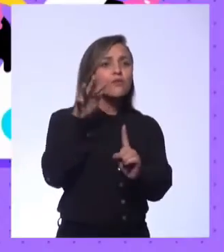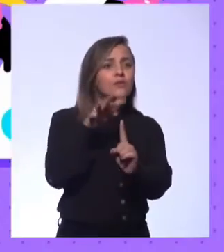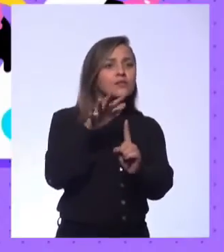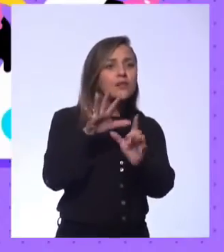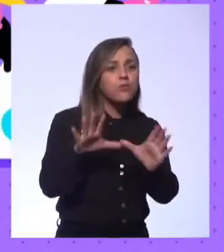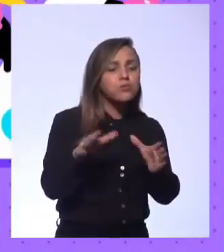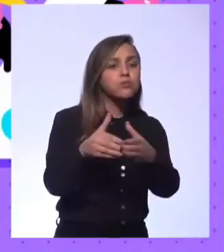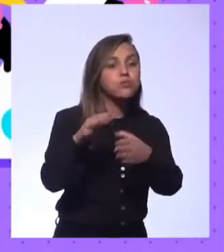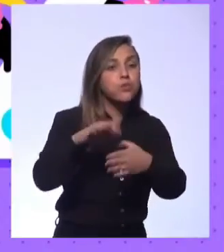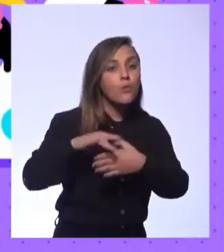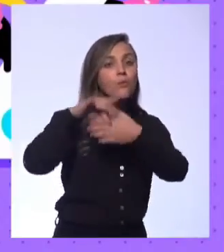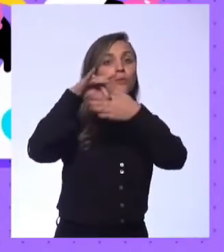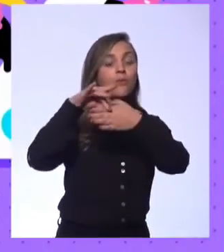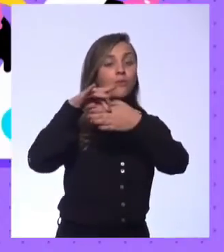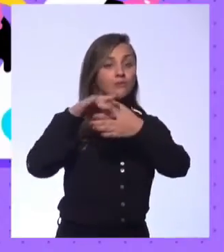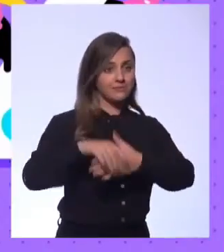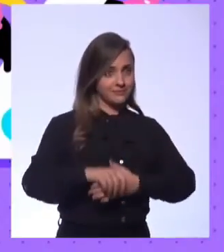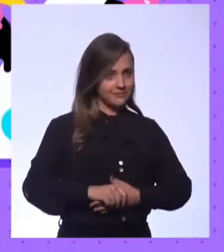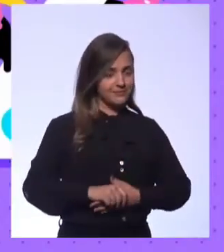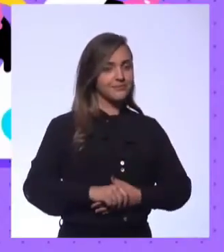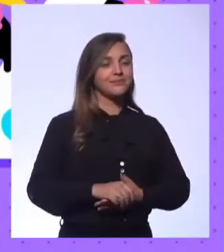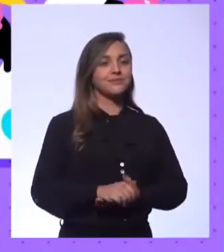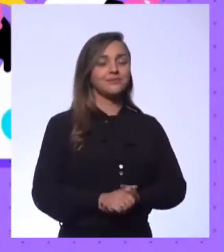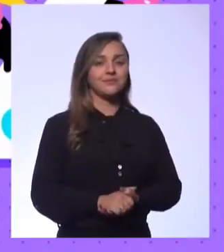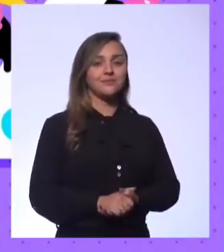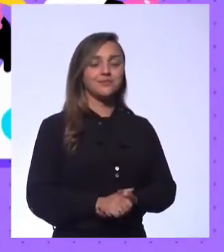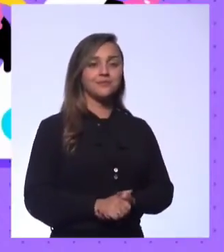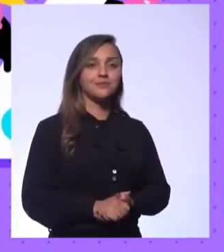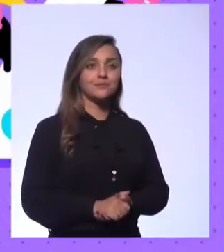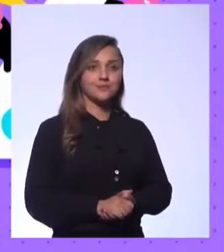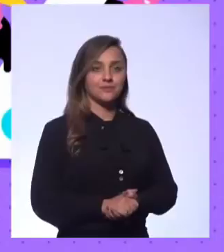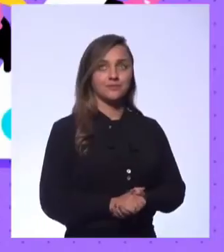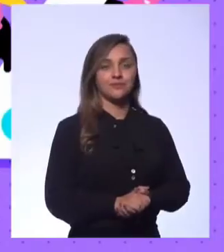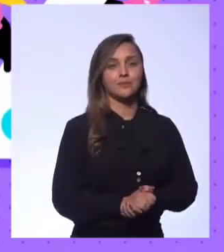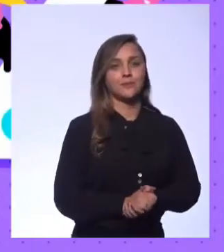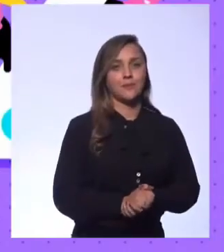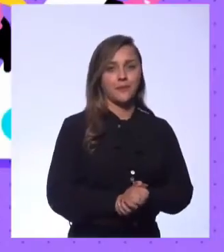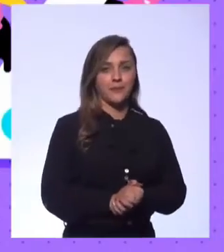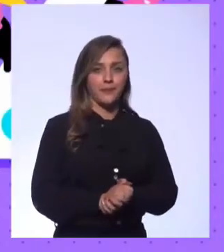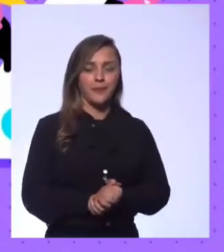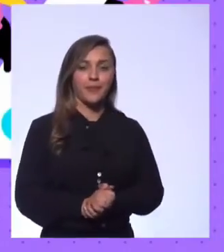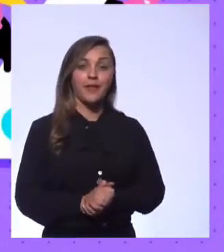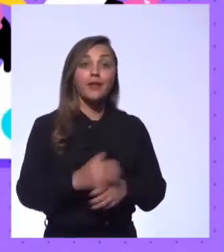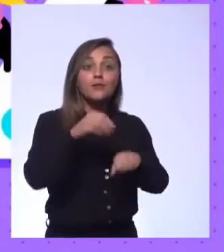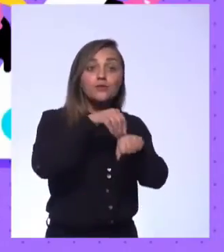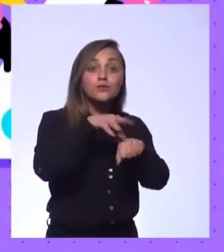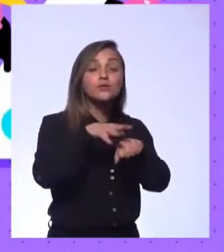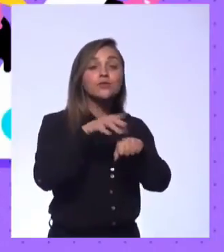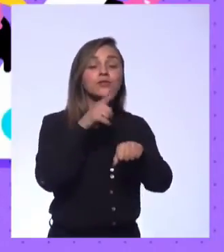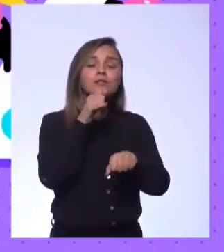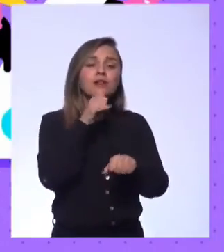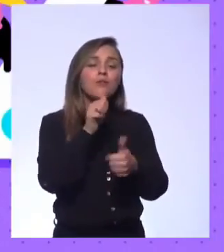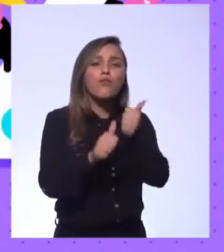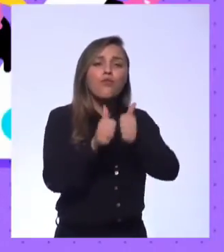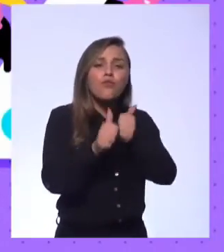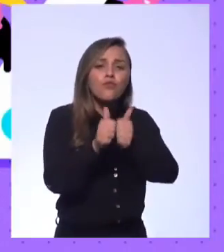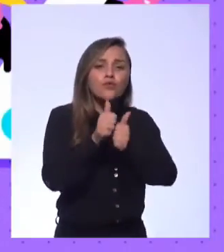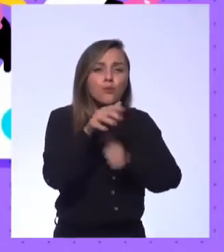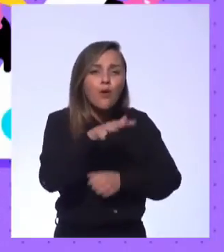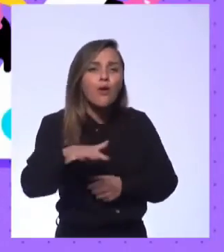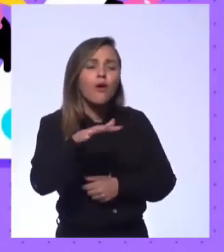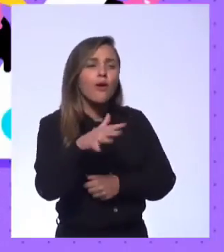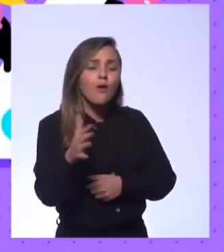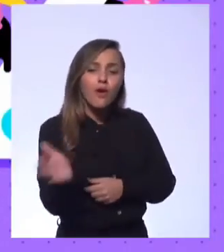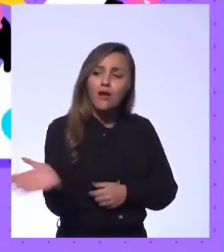grupo? Para responder, vamos lá, pense, é capaz de influenciar pessoas e liderar um Sugestão, na hora do futebol, você e o cara falam, vamos